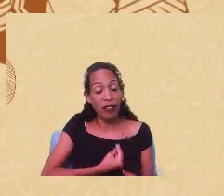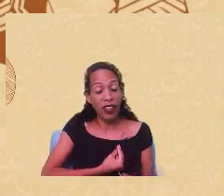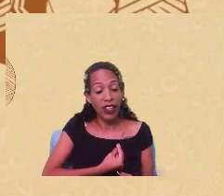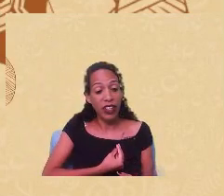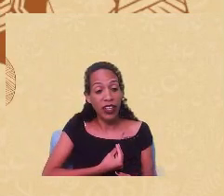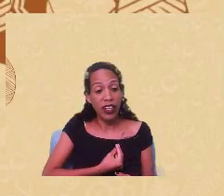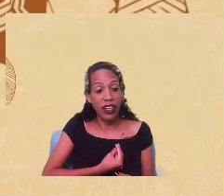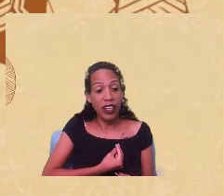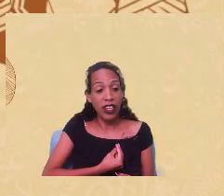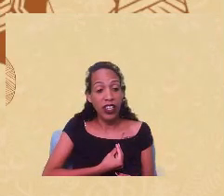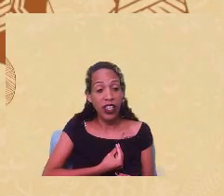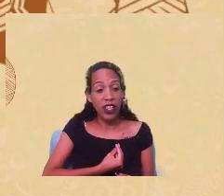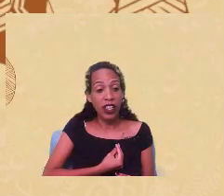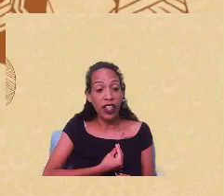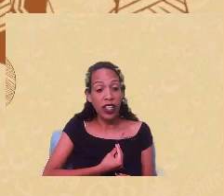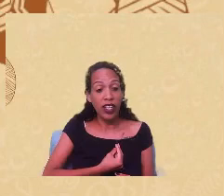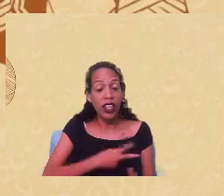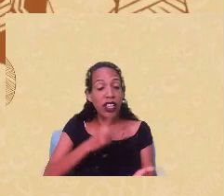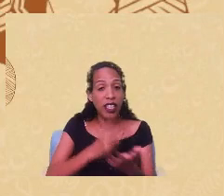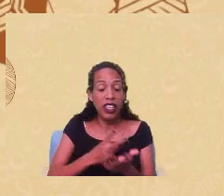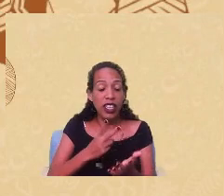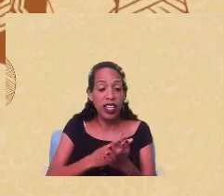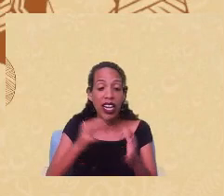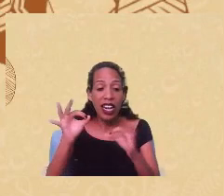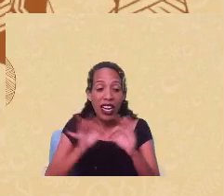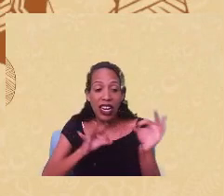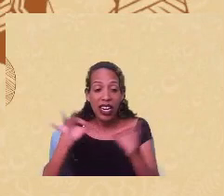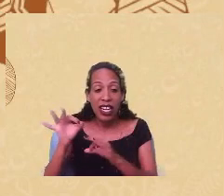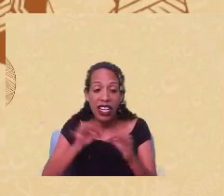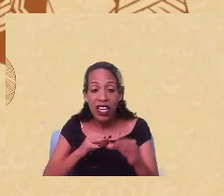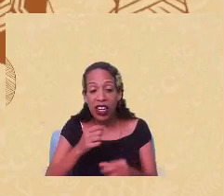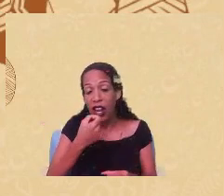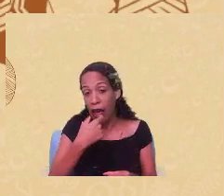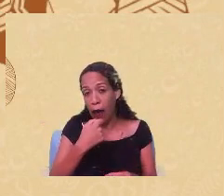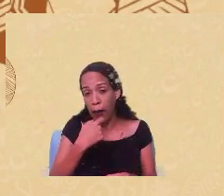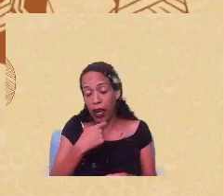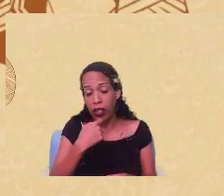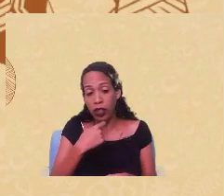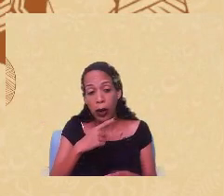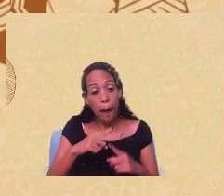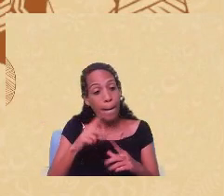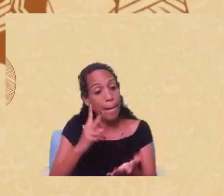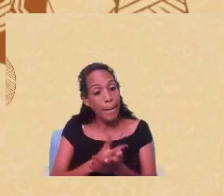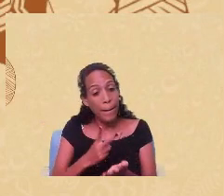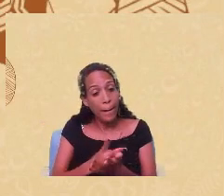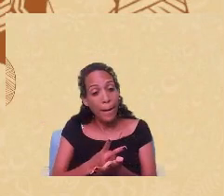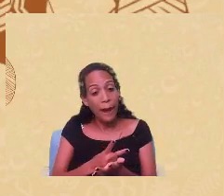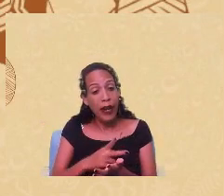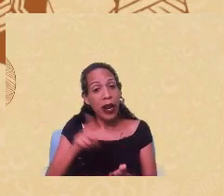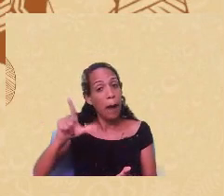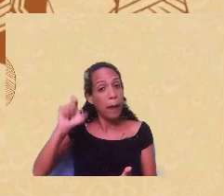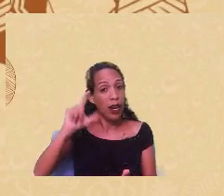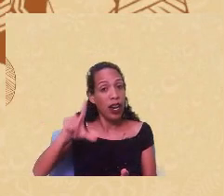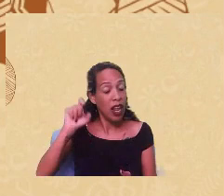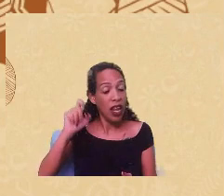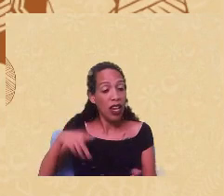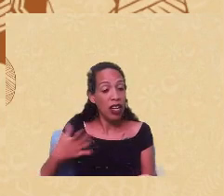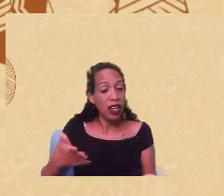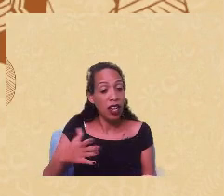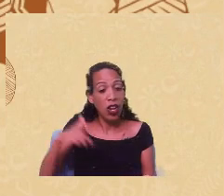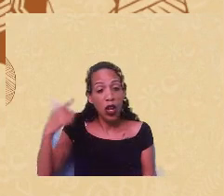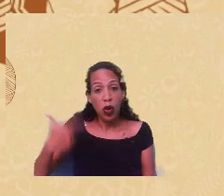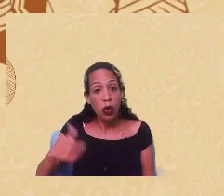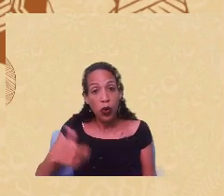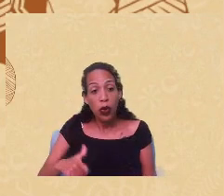síndrome do ovário policístico é sistematicamente tratada com contraceptivo. Mesmo que a mulher seja lésbica, mesmo que a mulher não tenha uma vida